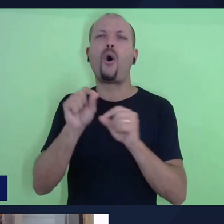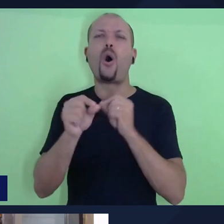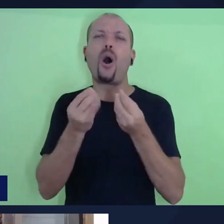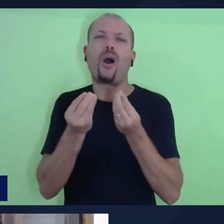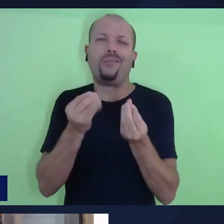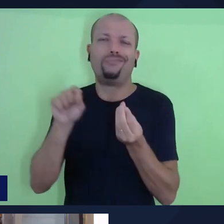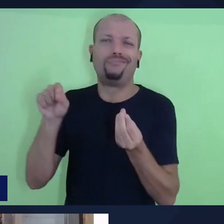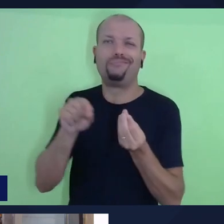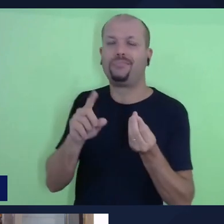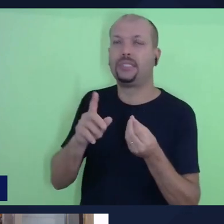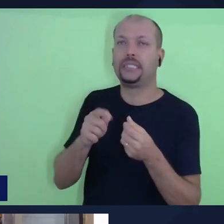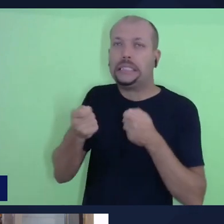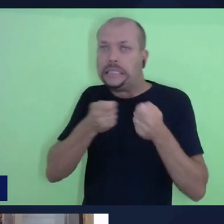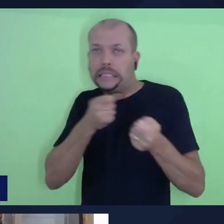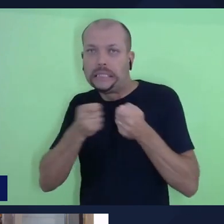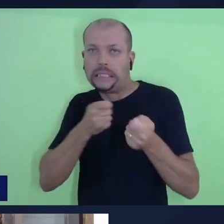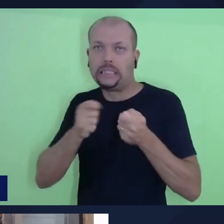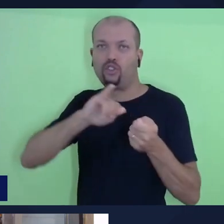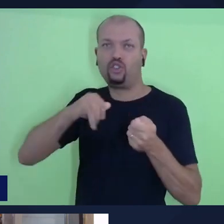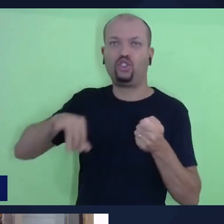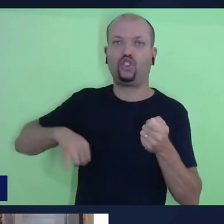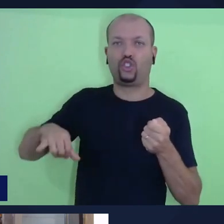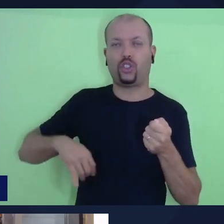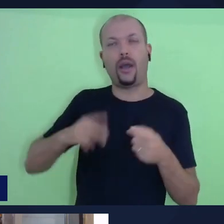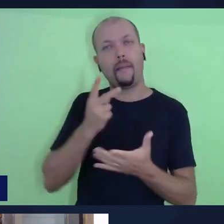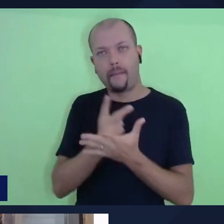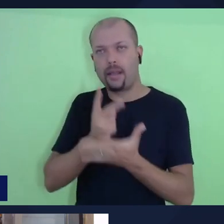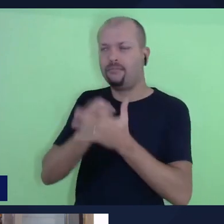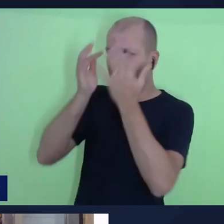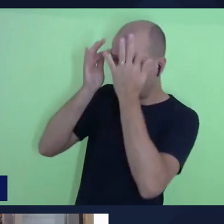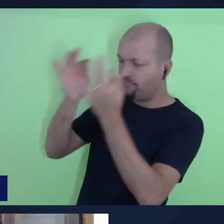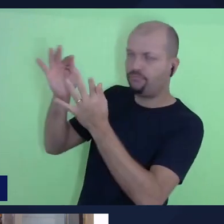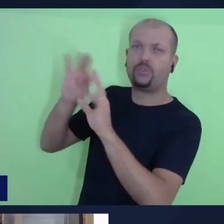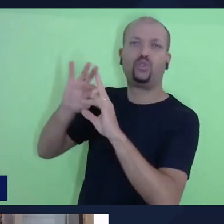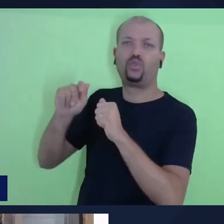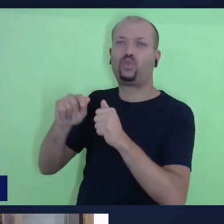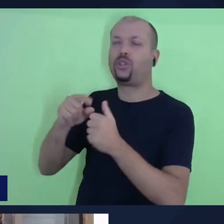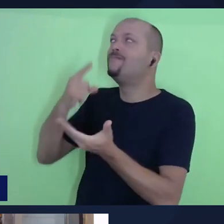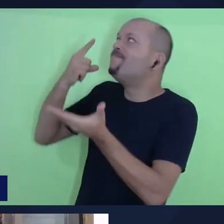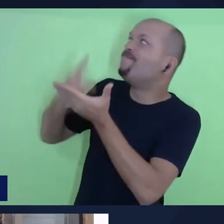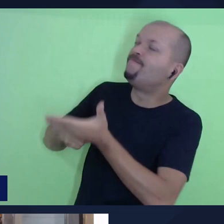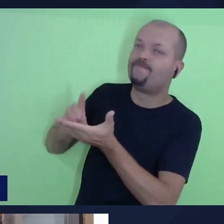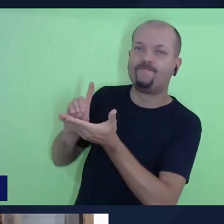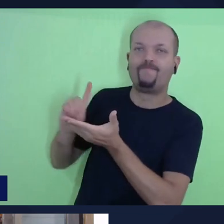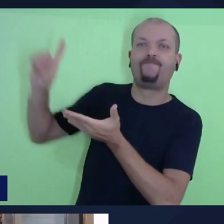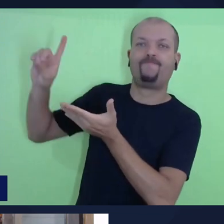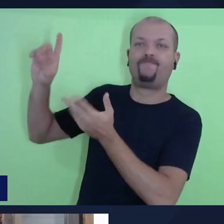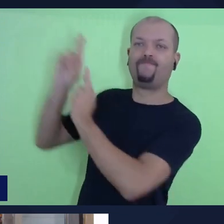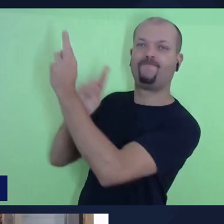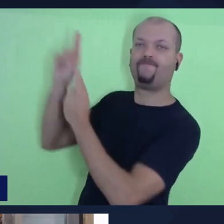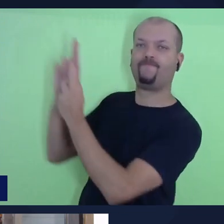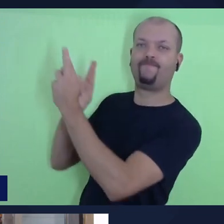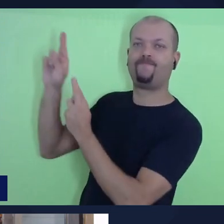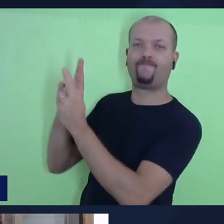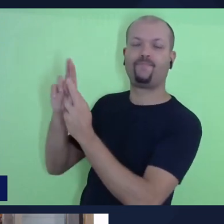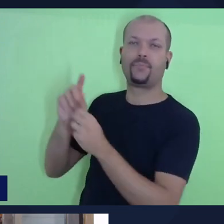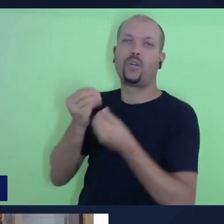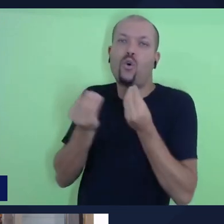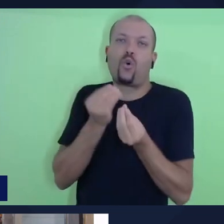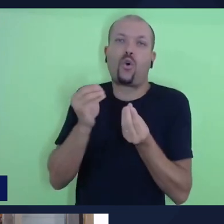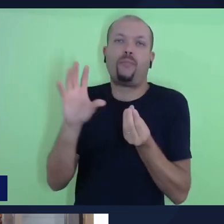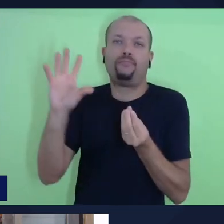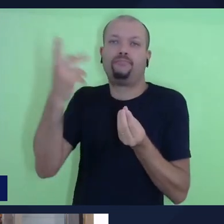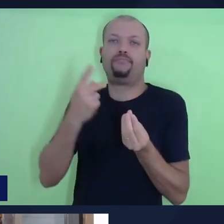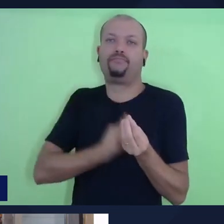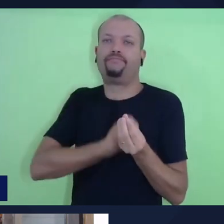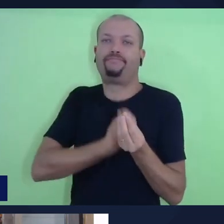controle de Jó, apesar de toda a fidelidade, todo o compromisso dele para com Deus, controlar os eventos de sua vida,